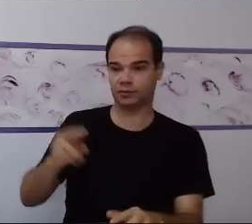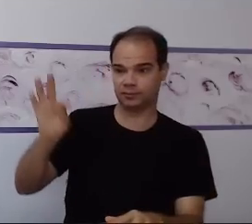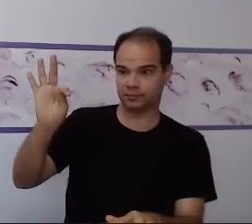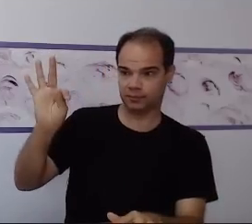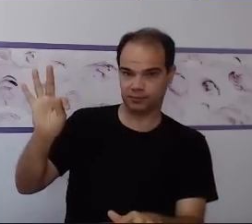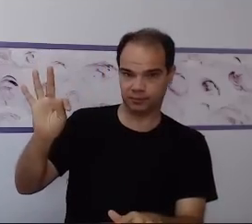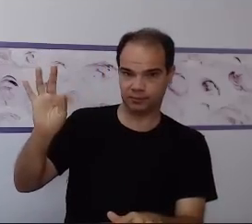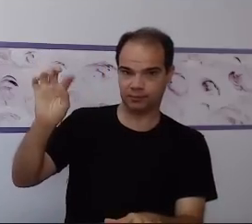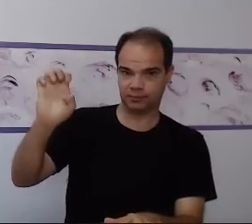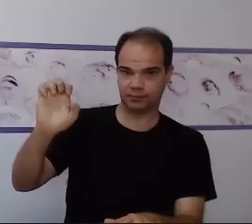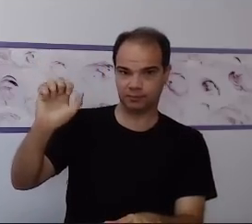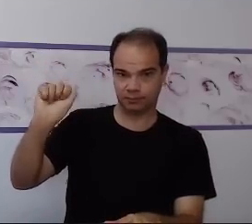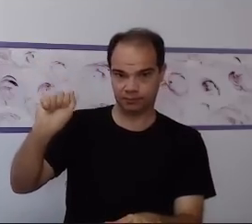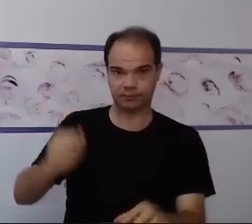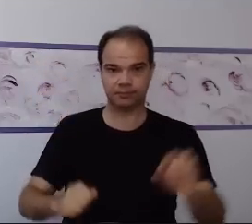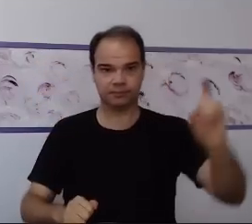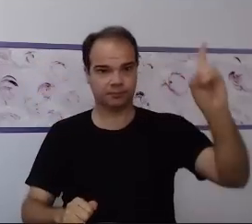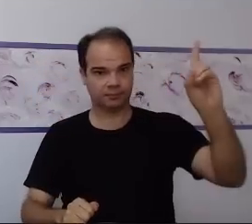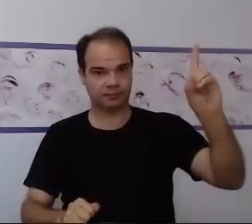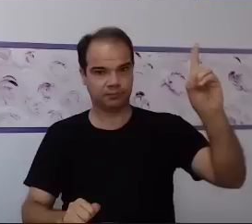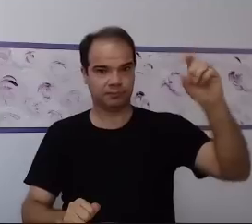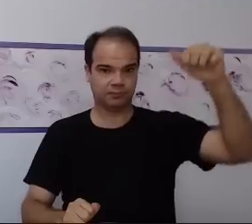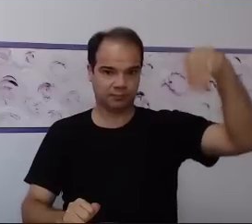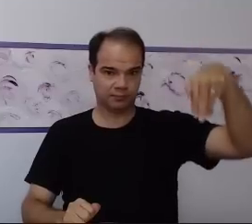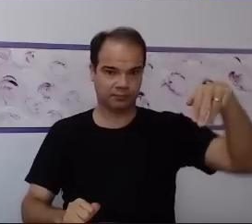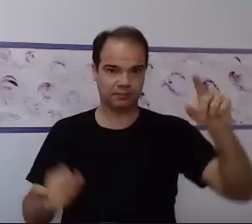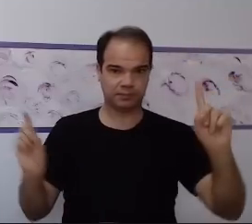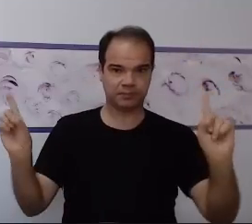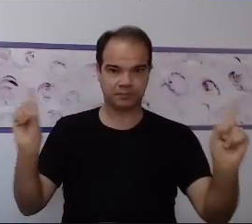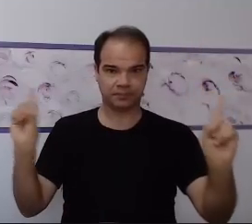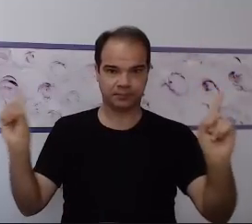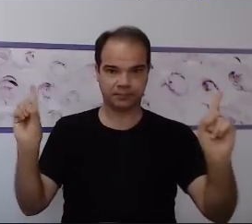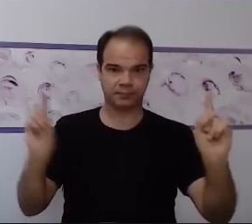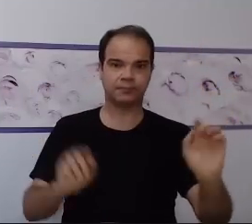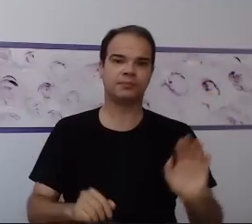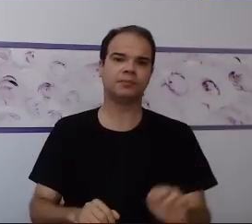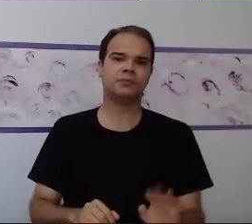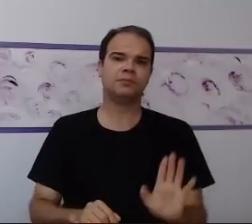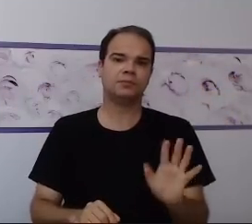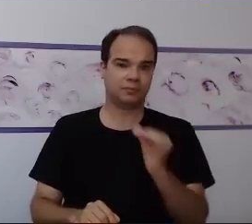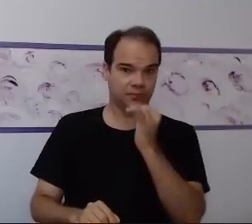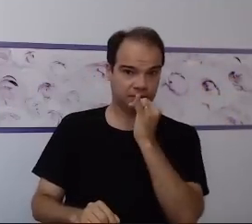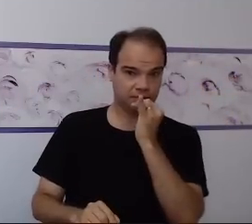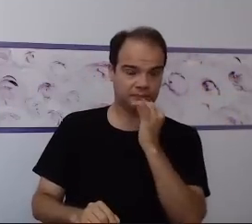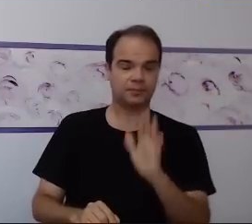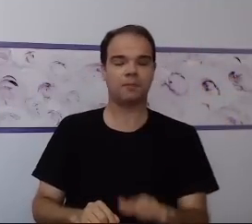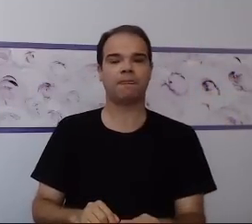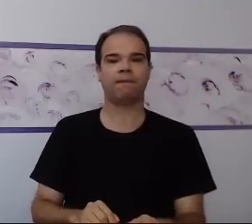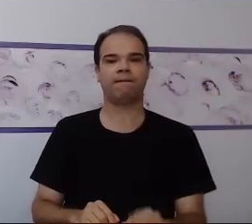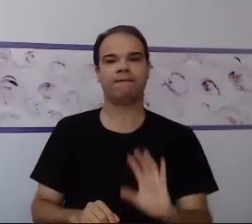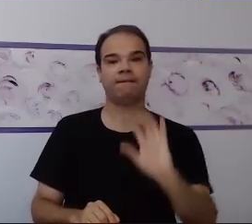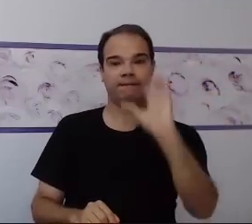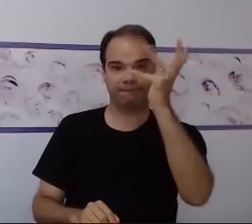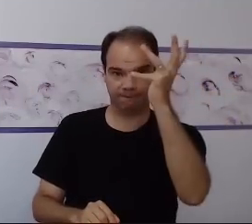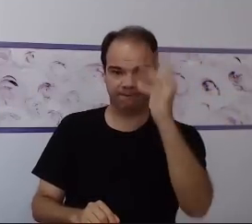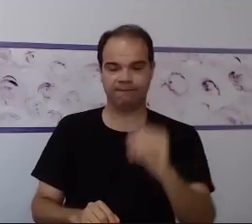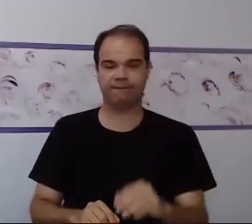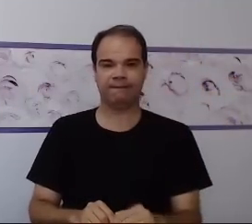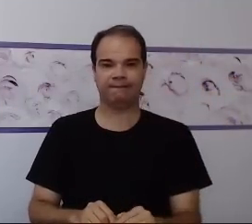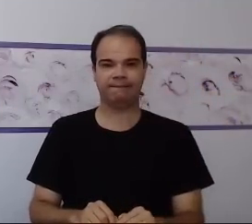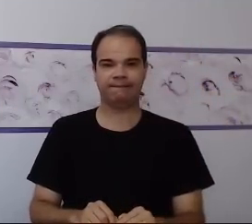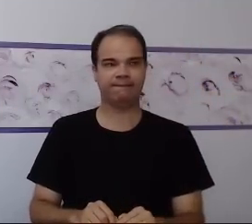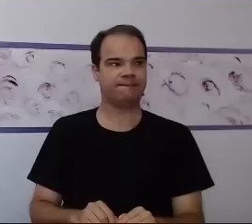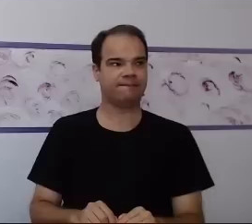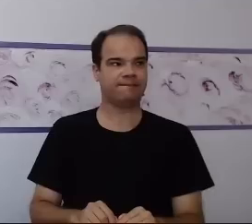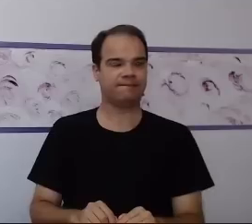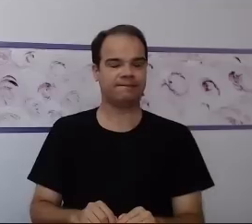e função executiva comprometida no deficiente intelectual, a gente fala de situações que diferem, né? E